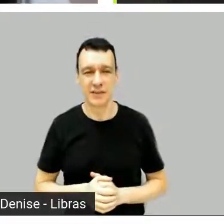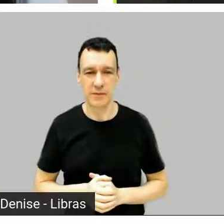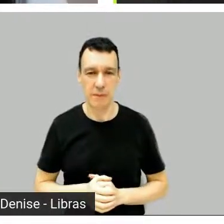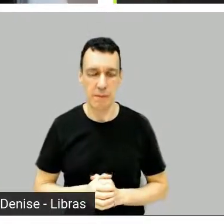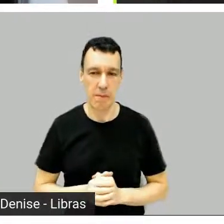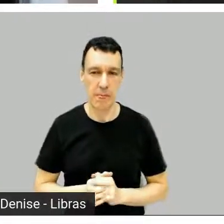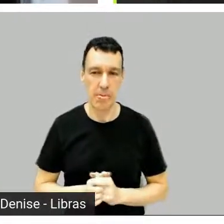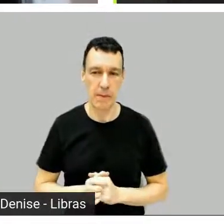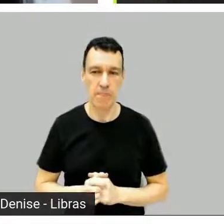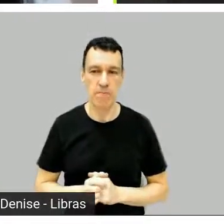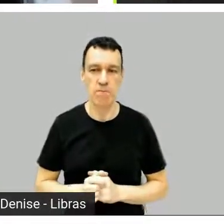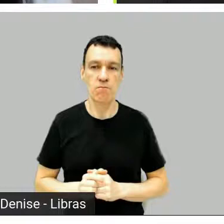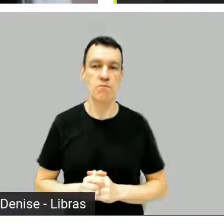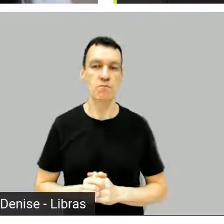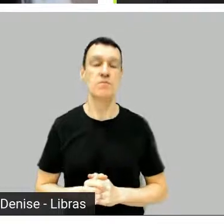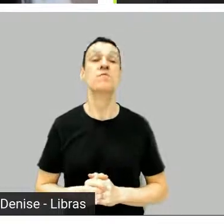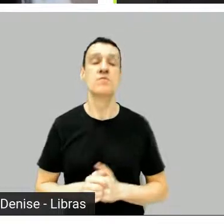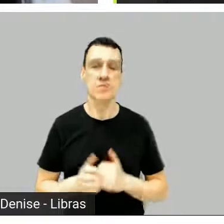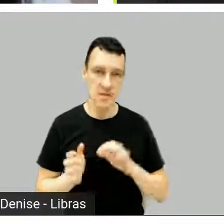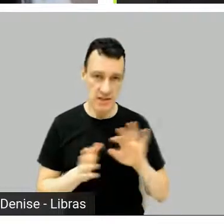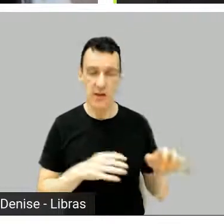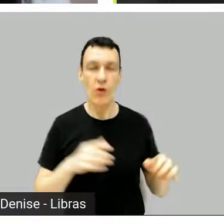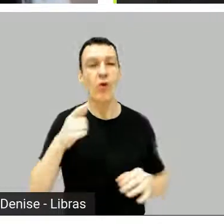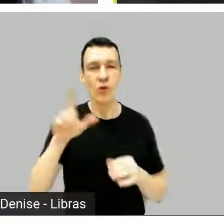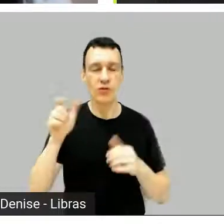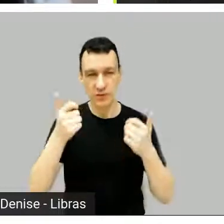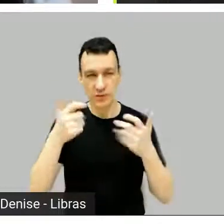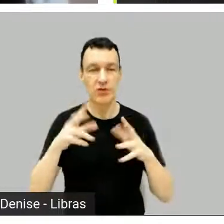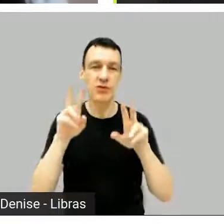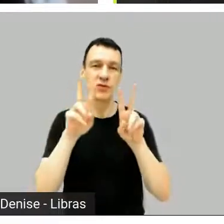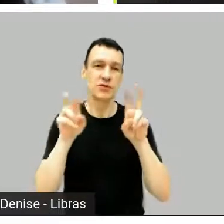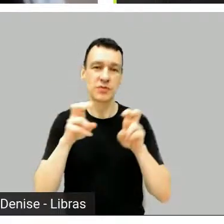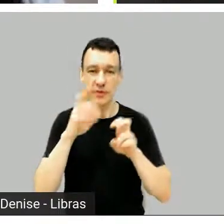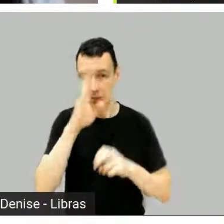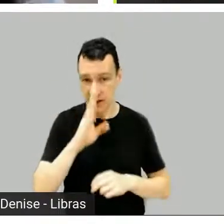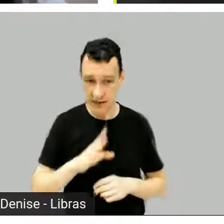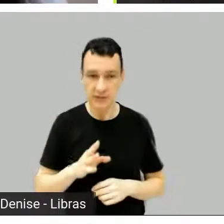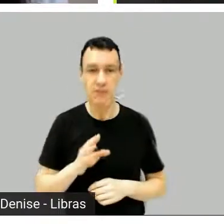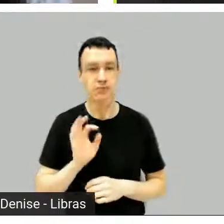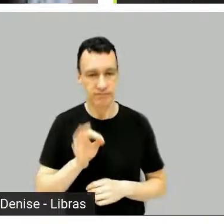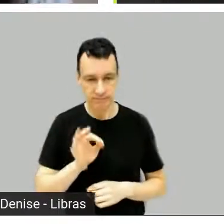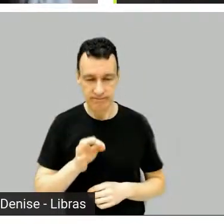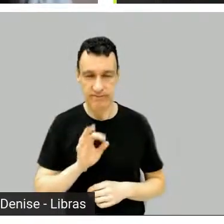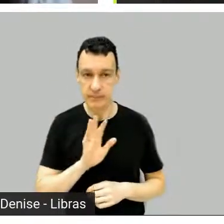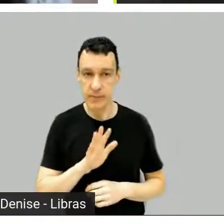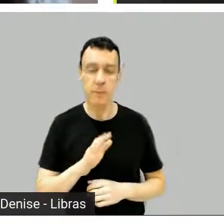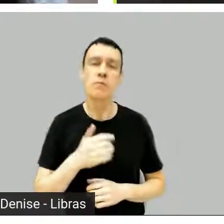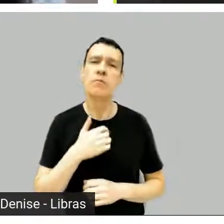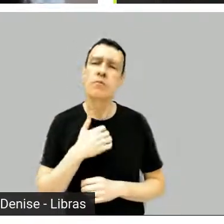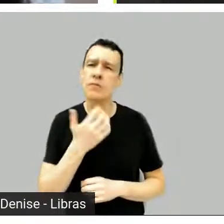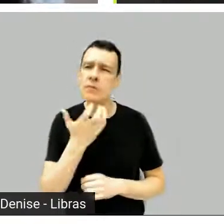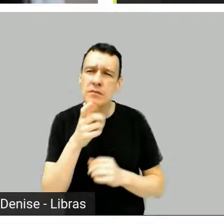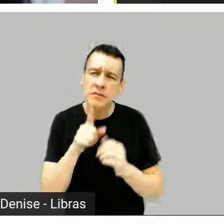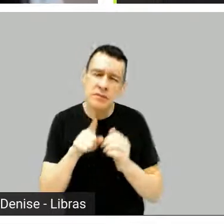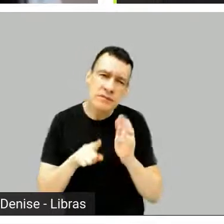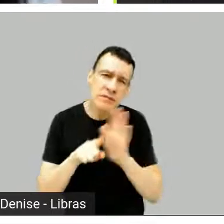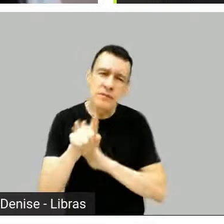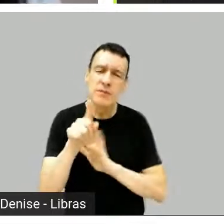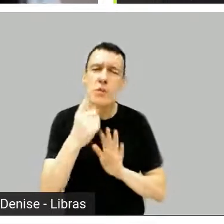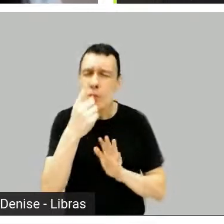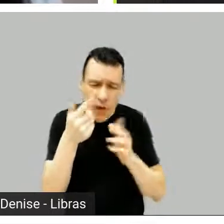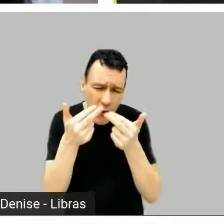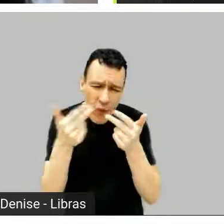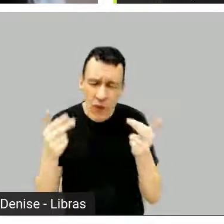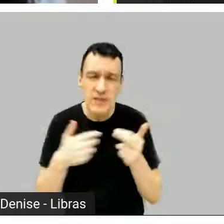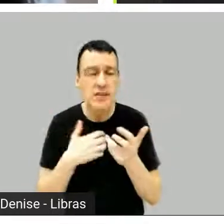aí, aí, né, do Brasil aqui, é, então, mas eu só queria falar uma outra coisa, que assim, a